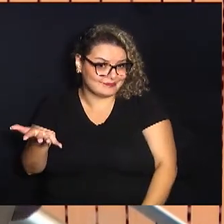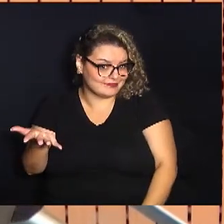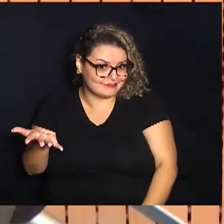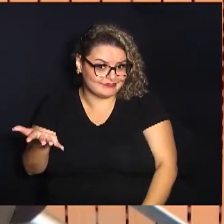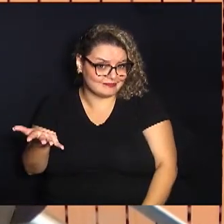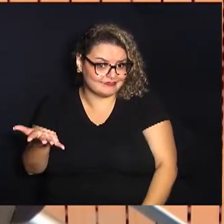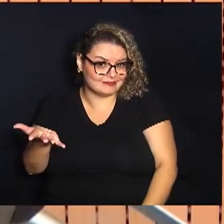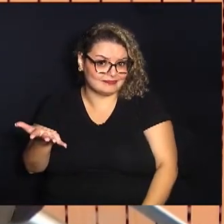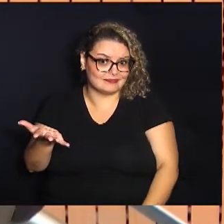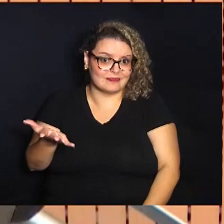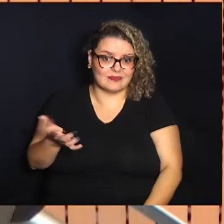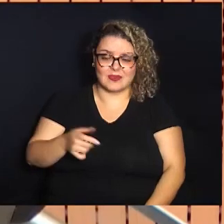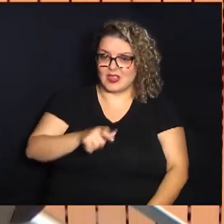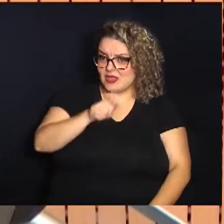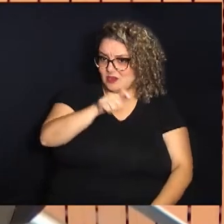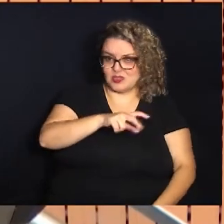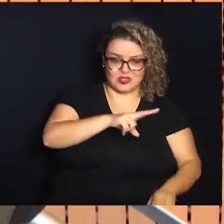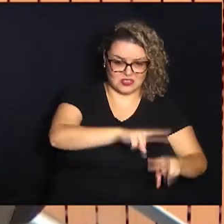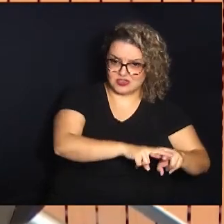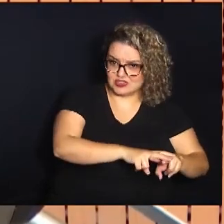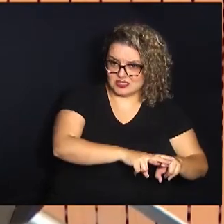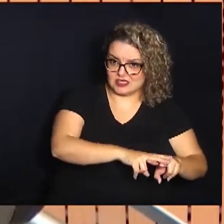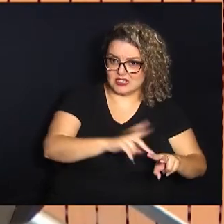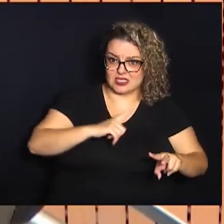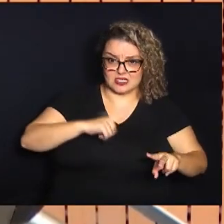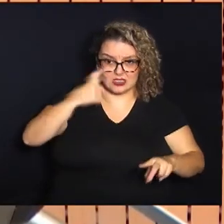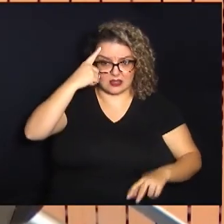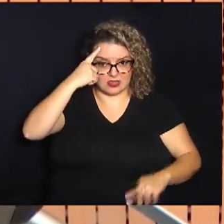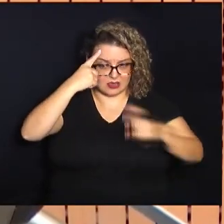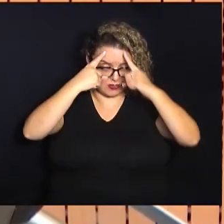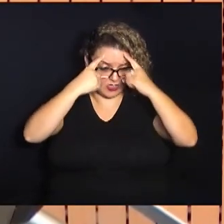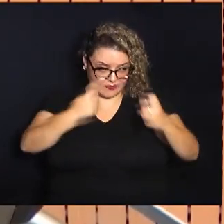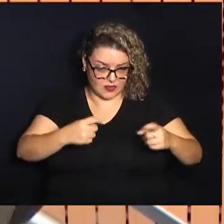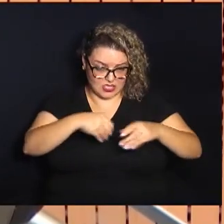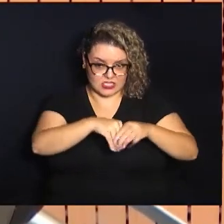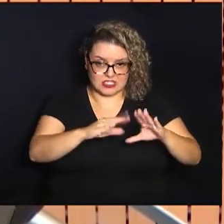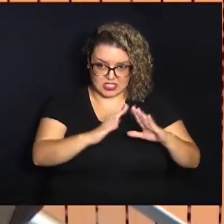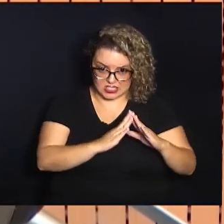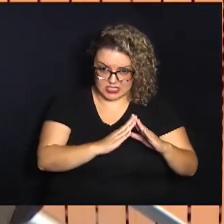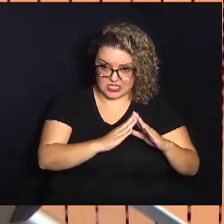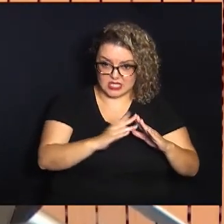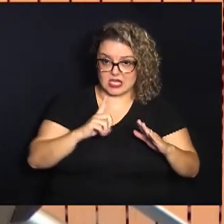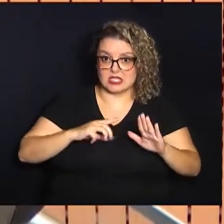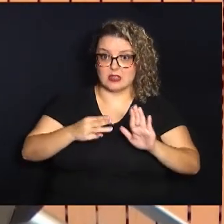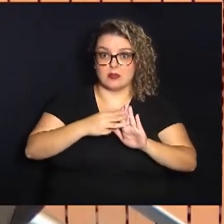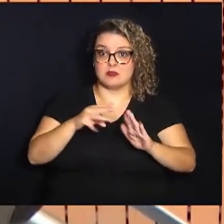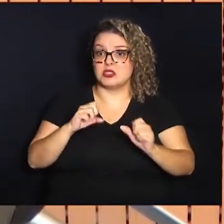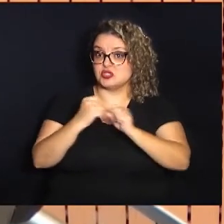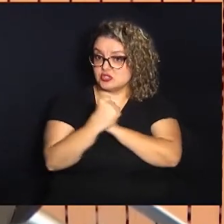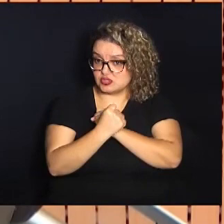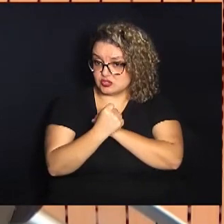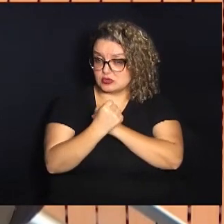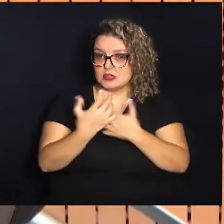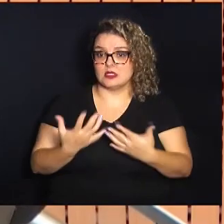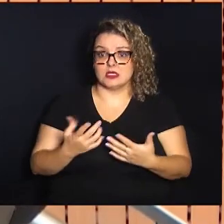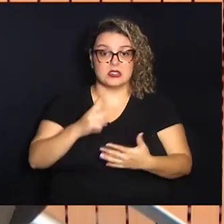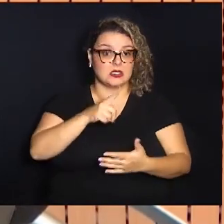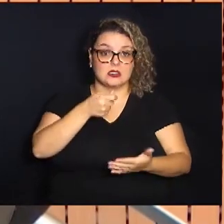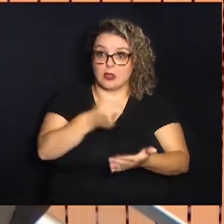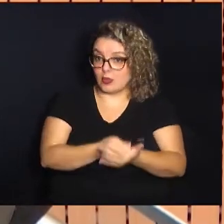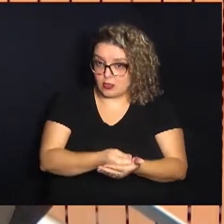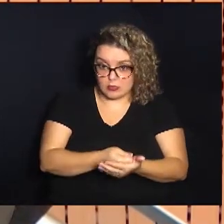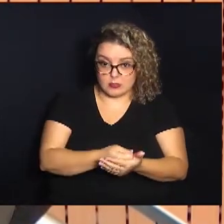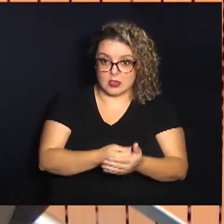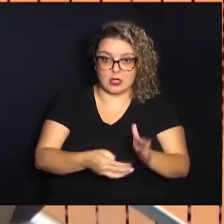o cara que não está preso o cara que comete uma violência doméstica e ele tem uma medida protetiva ele descumpre essa medida